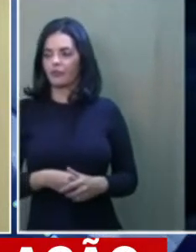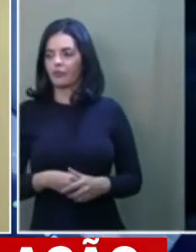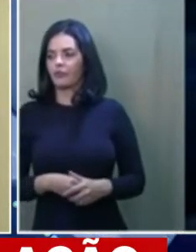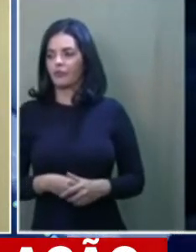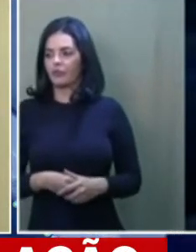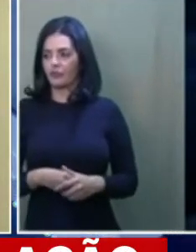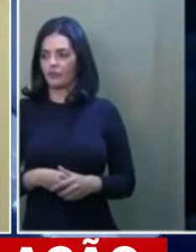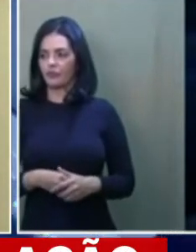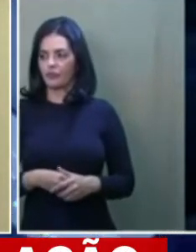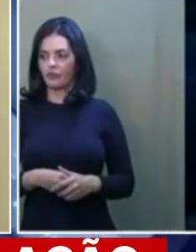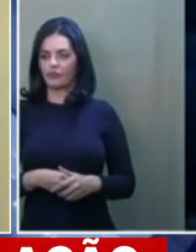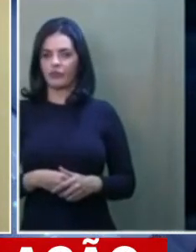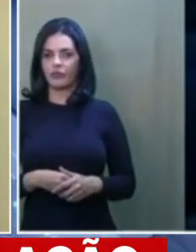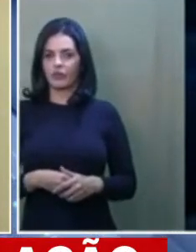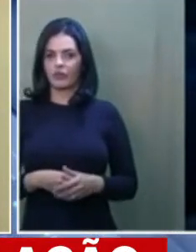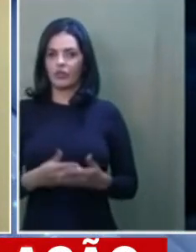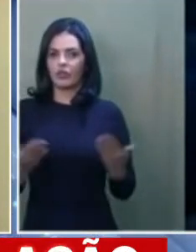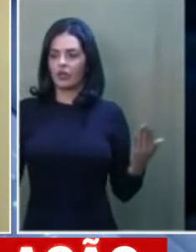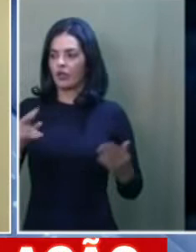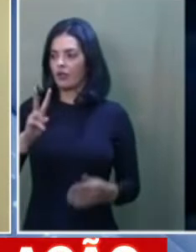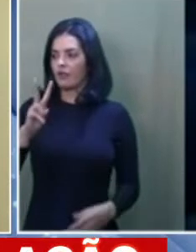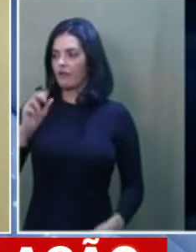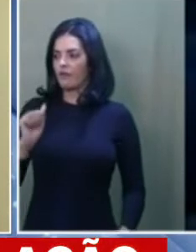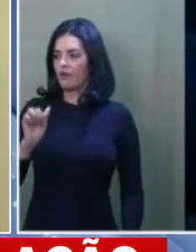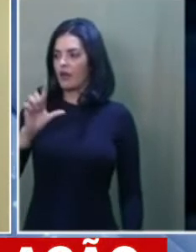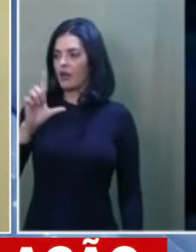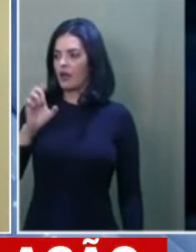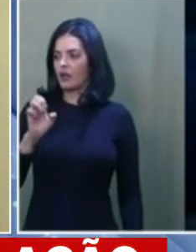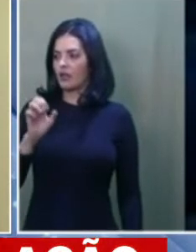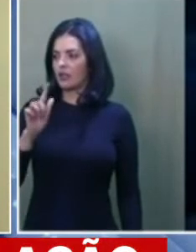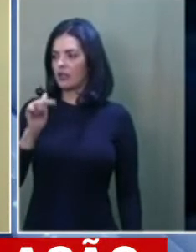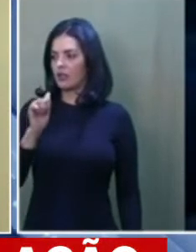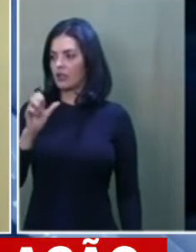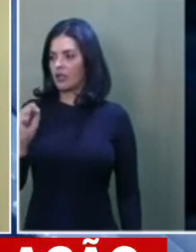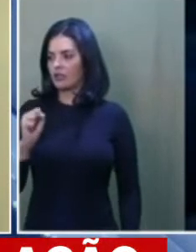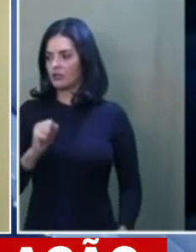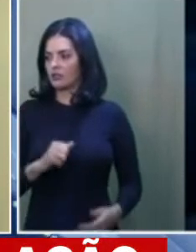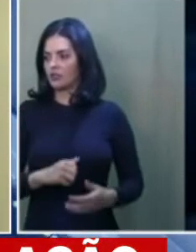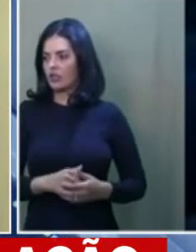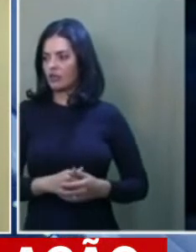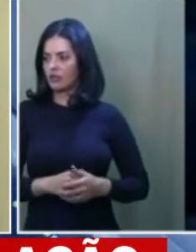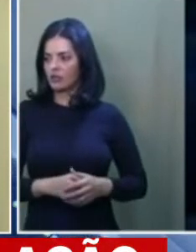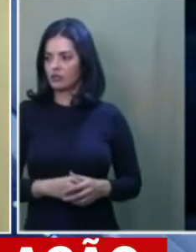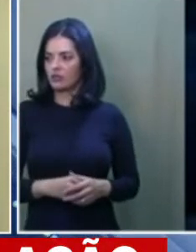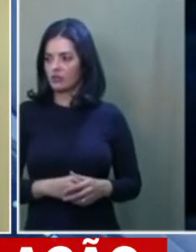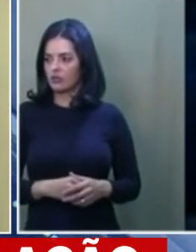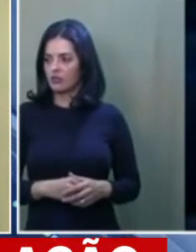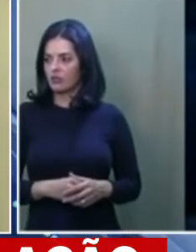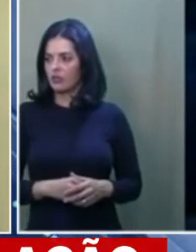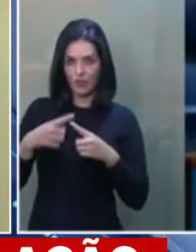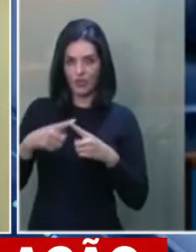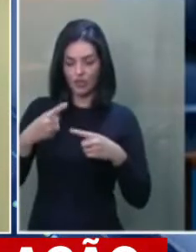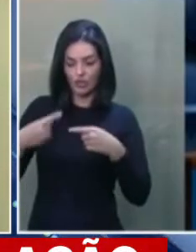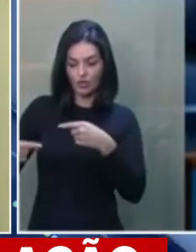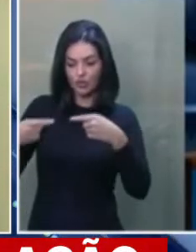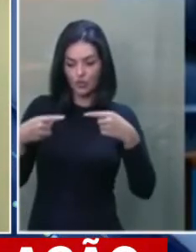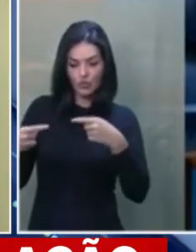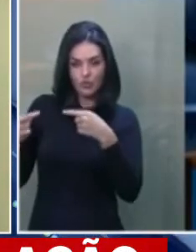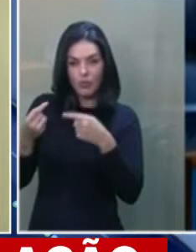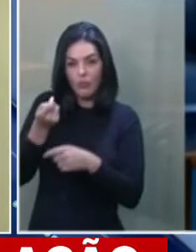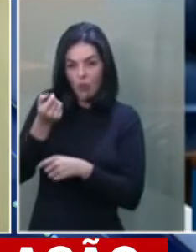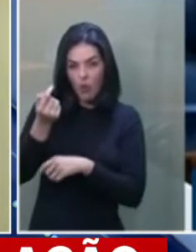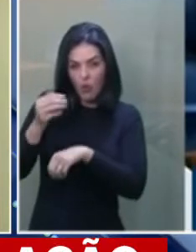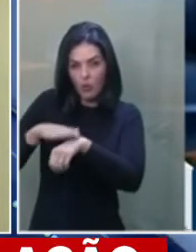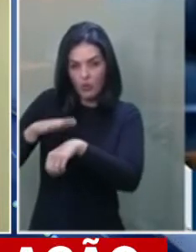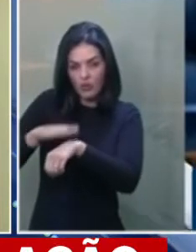Bolsonaro, principalmente com esses benefícios na área social, do Auxílio Brasil Maior, agora perto das